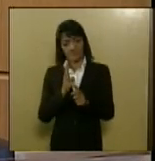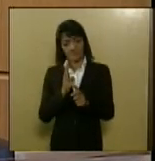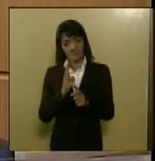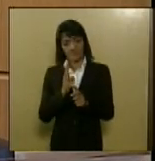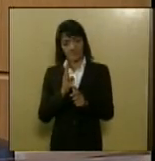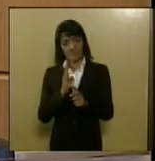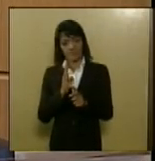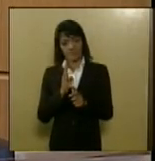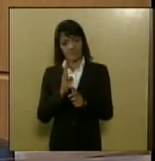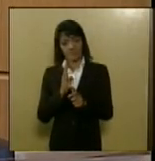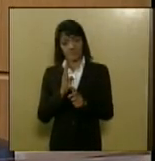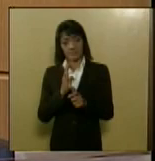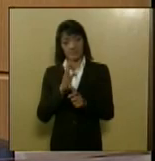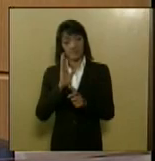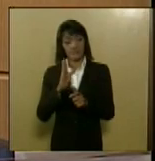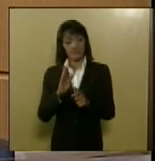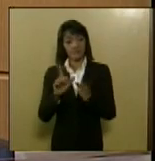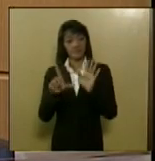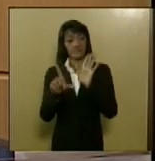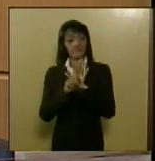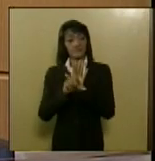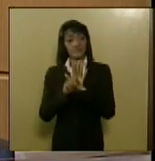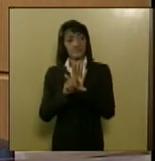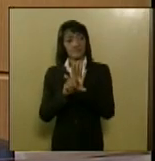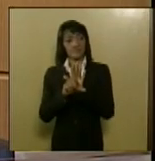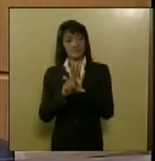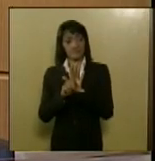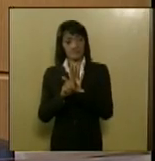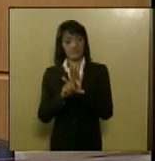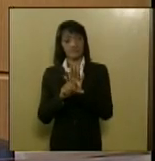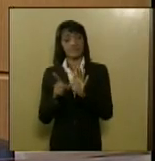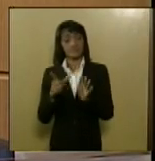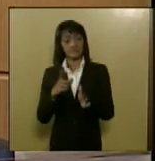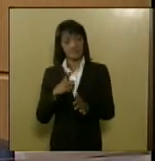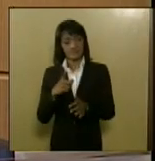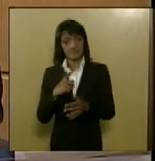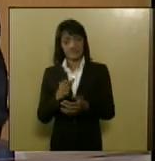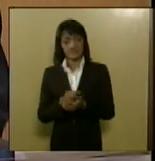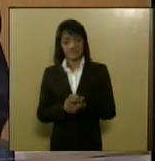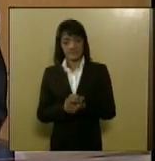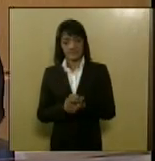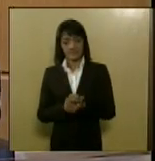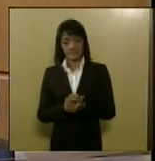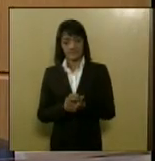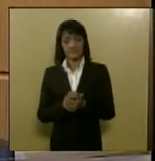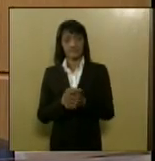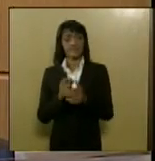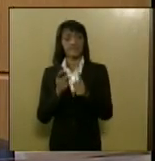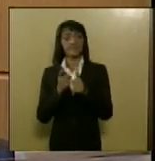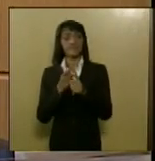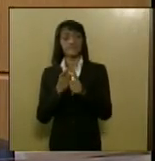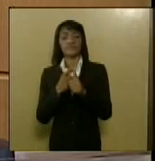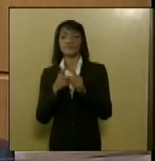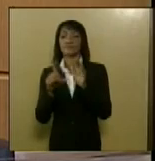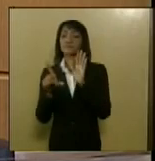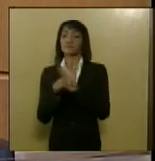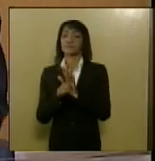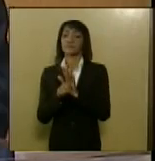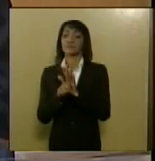foi a legislação atuante foram as leis primeiro a lei contra a publicidade